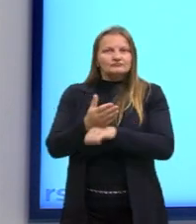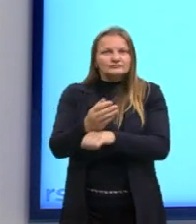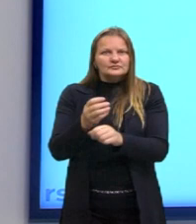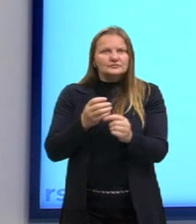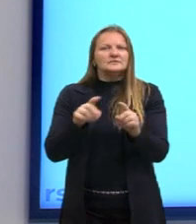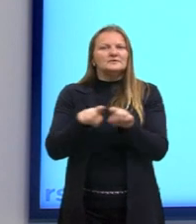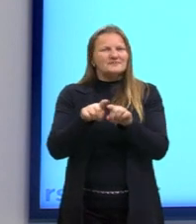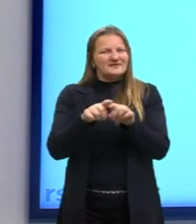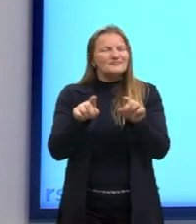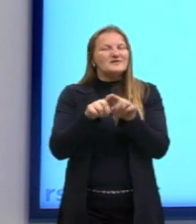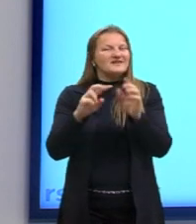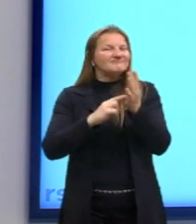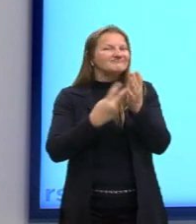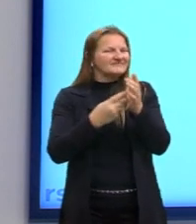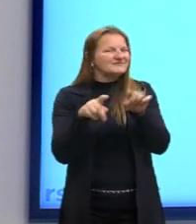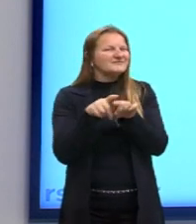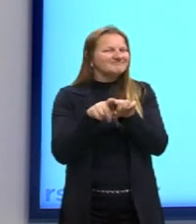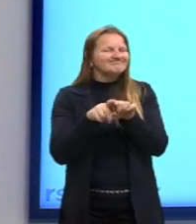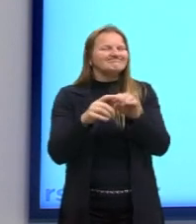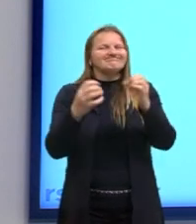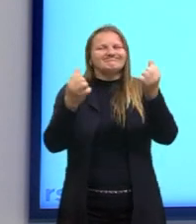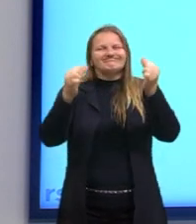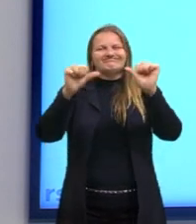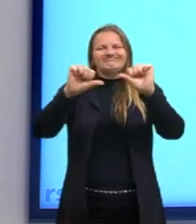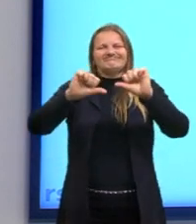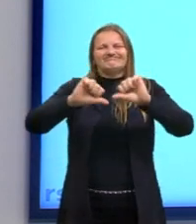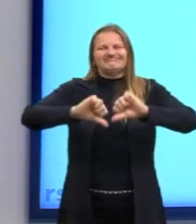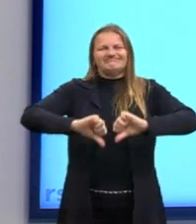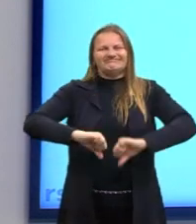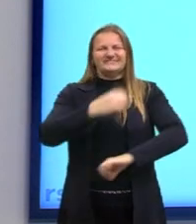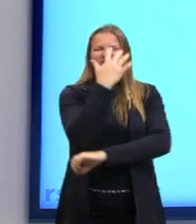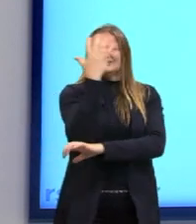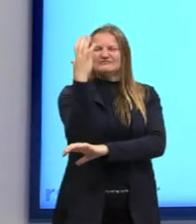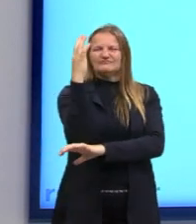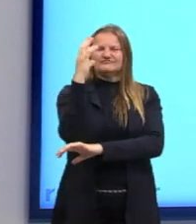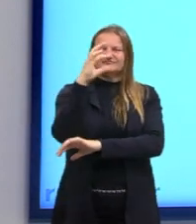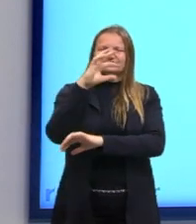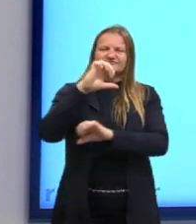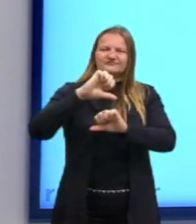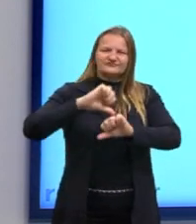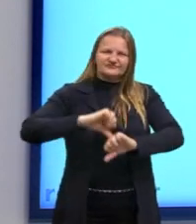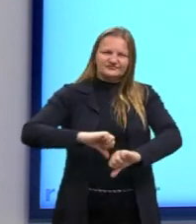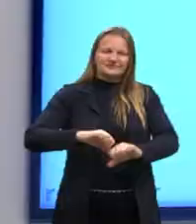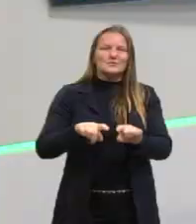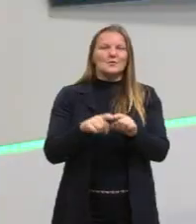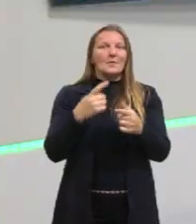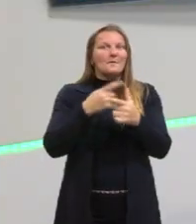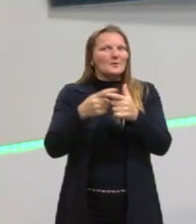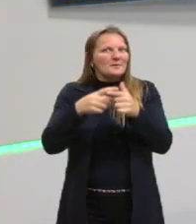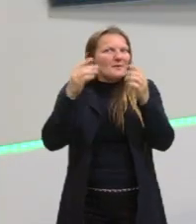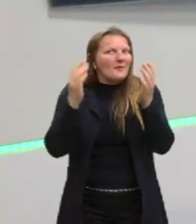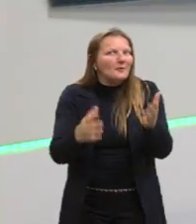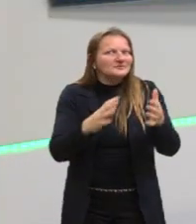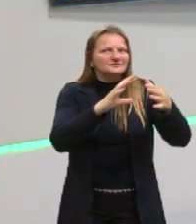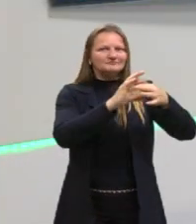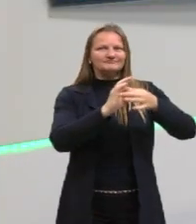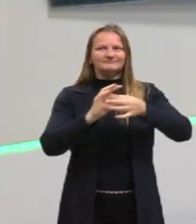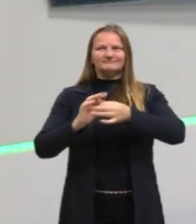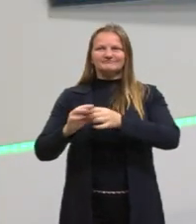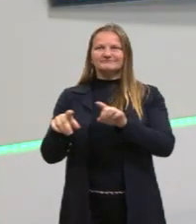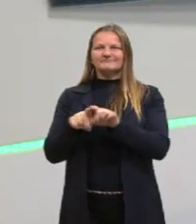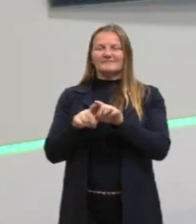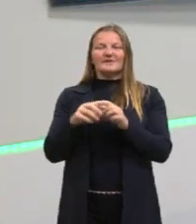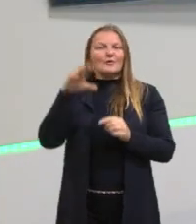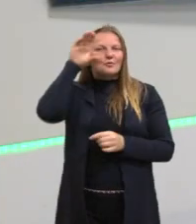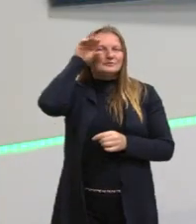destruição. Então esses problemas que nós passamos hoje, os problemas que nós temos hoje com a natureza, nós estamos